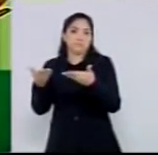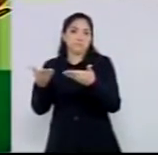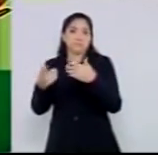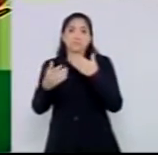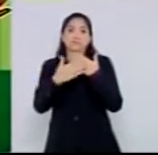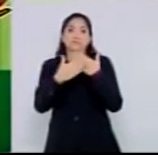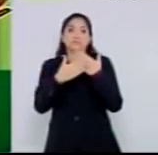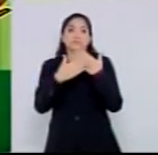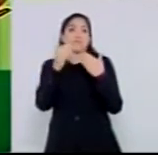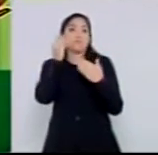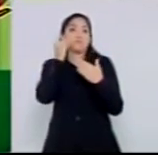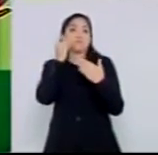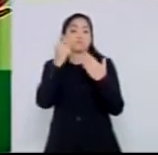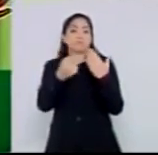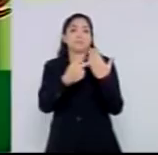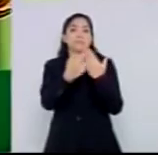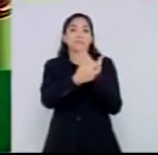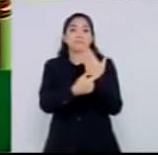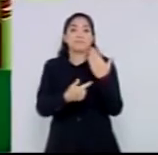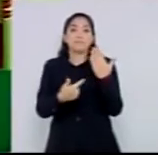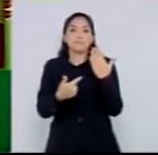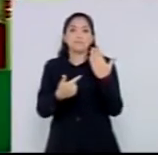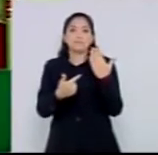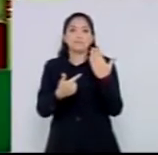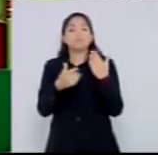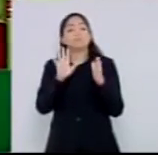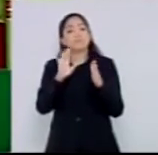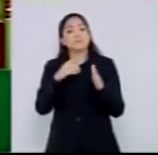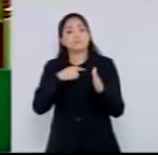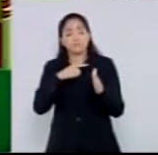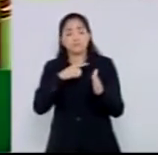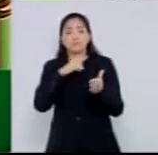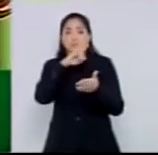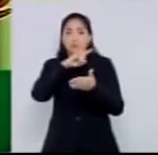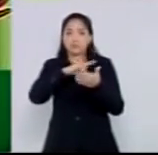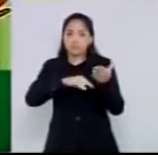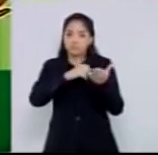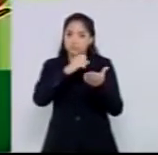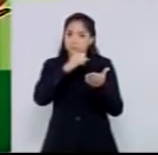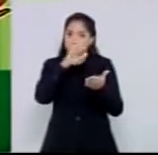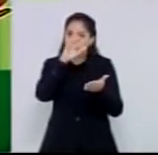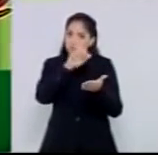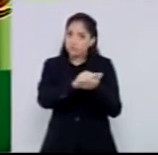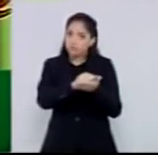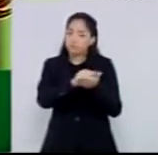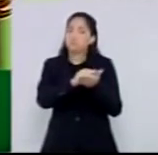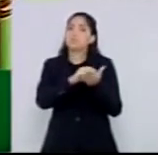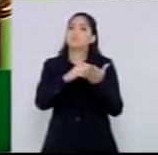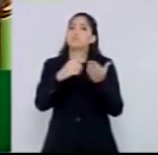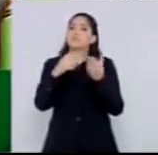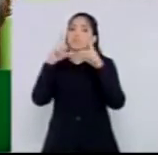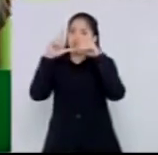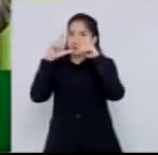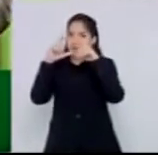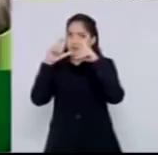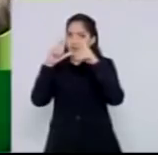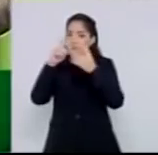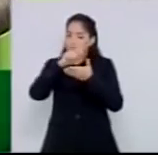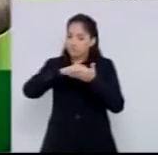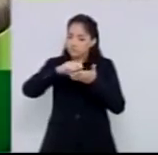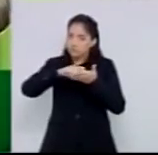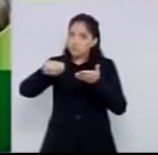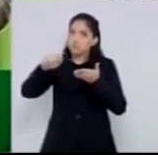mas pelo menos, tem um registro, na foto, e eu quero agradecer, a assessoria de imprensa, da prefeitura, que registrou, a minha assinatura,